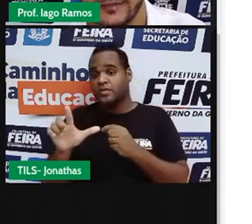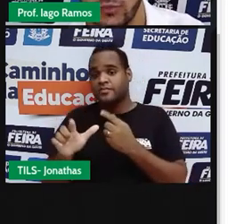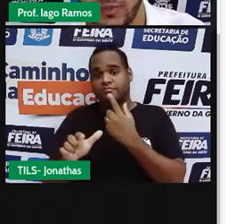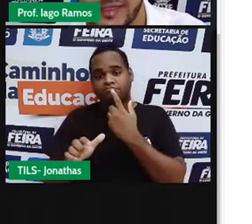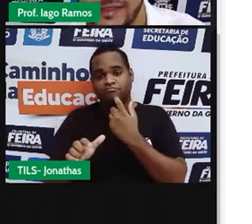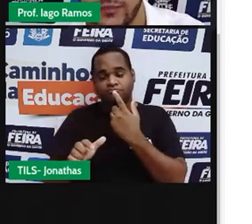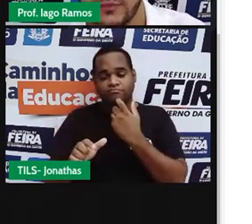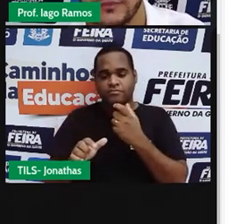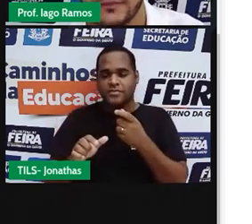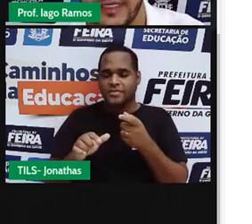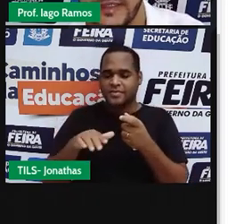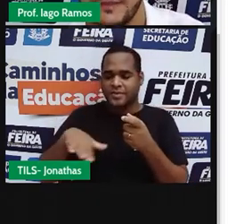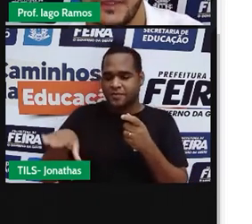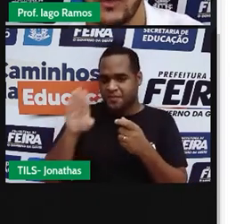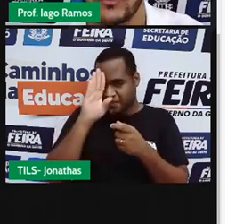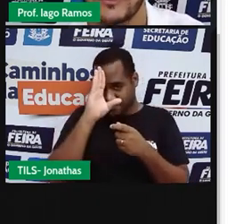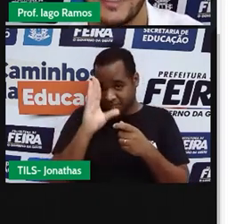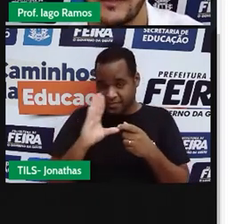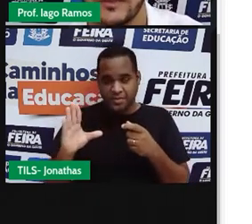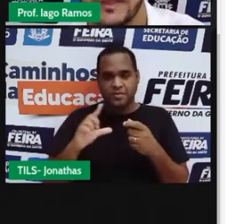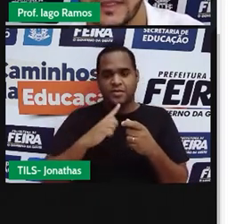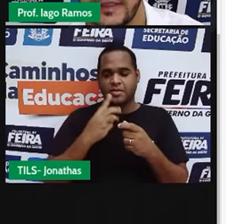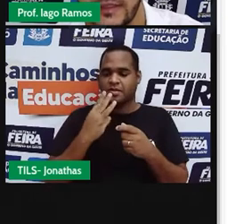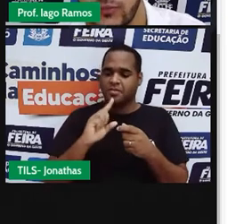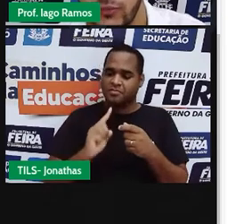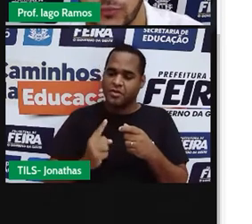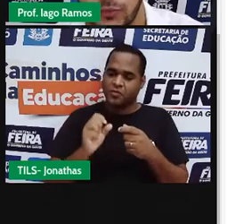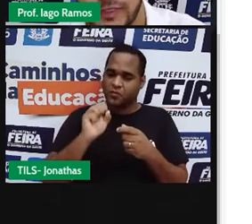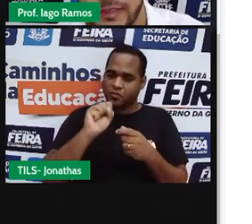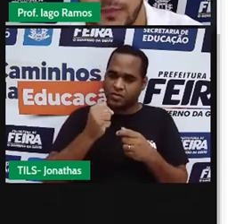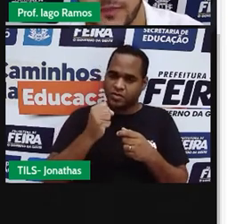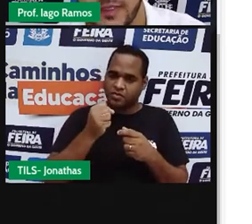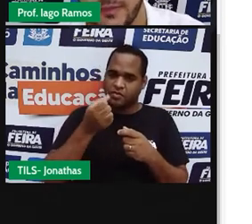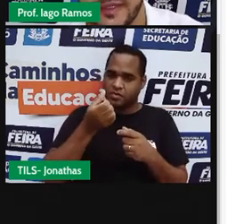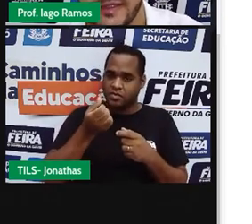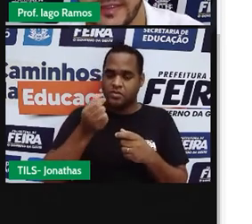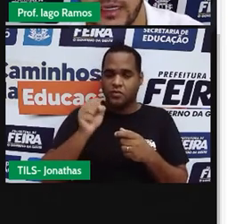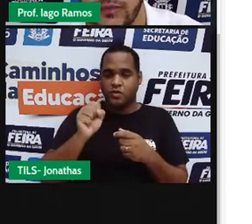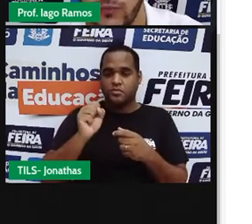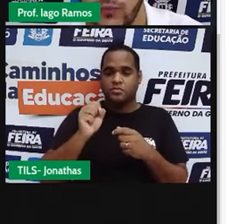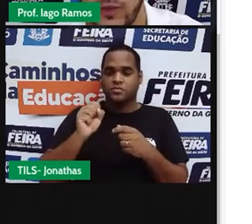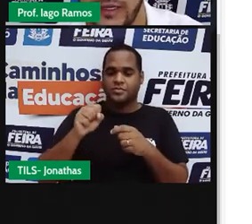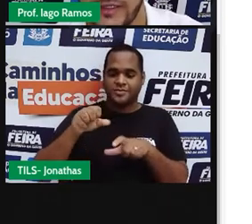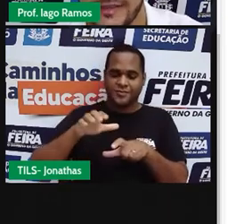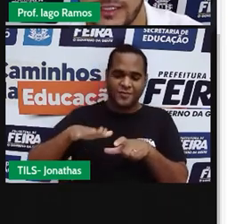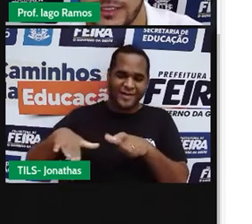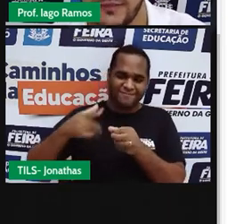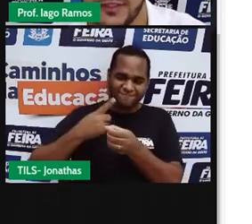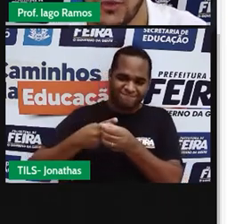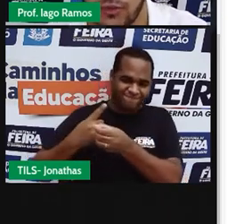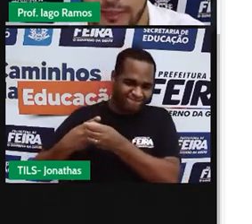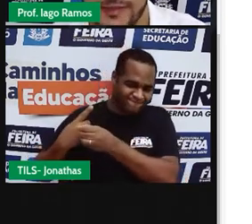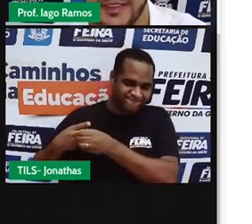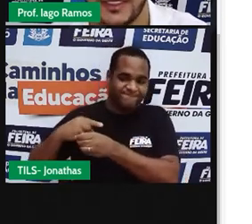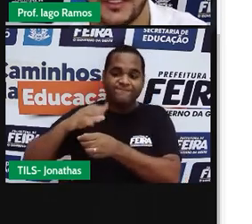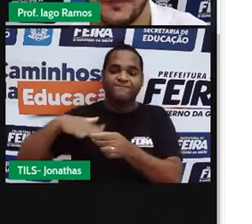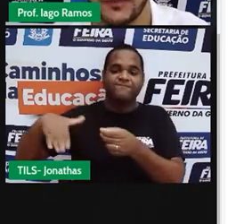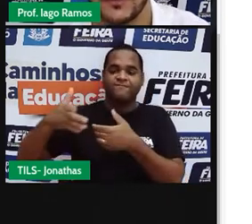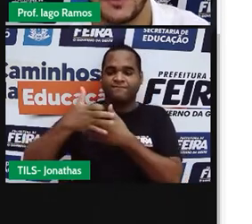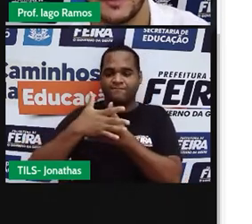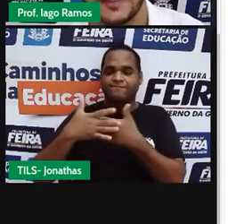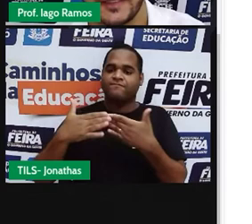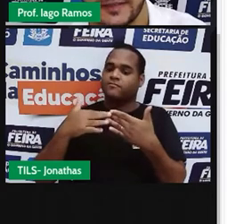no Brasil, 3.878 municípios apresentaram alguma iniciativa de coleta